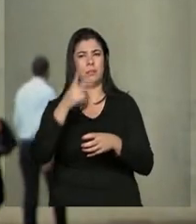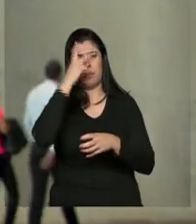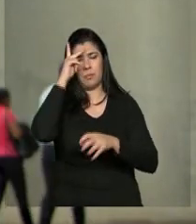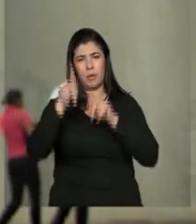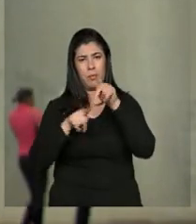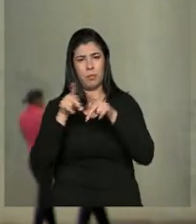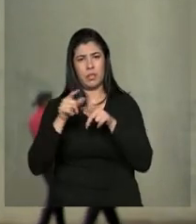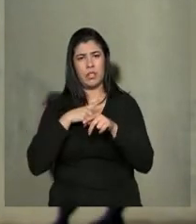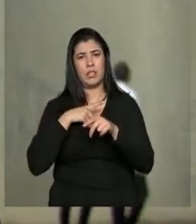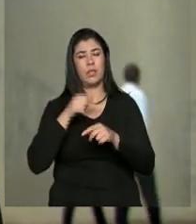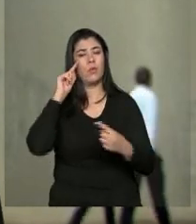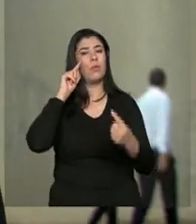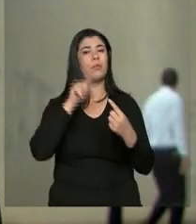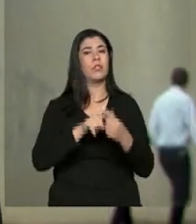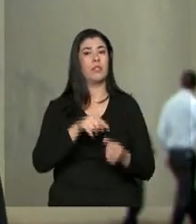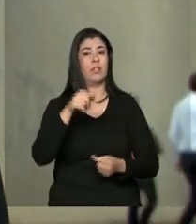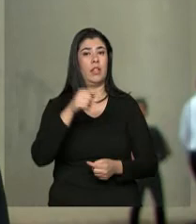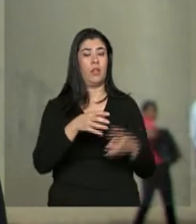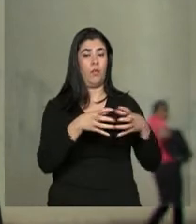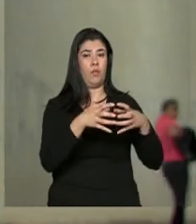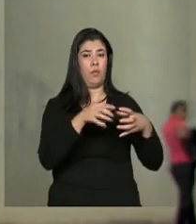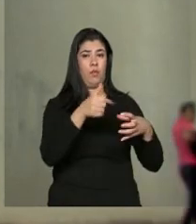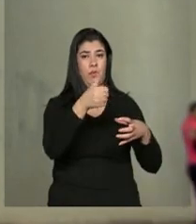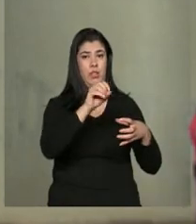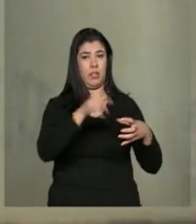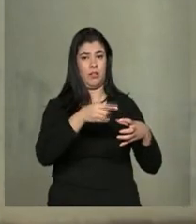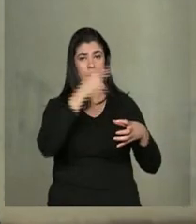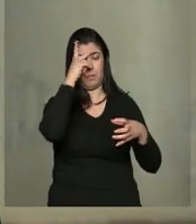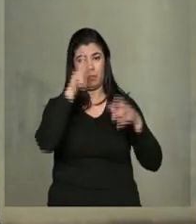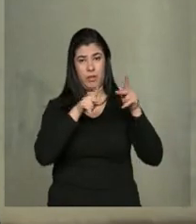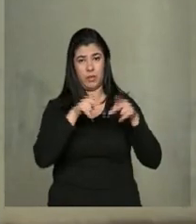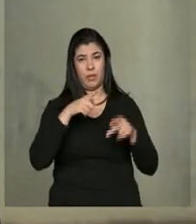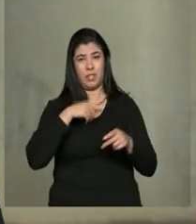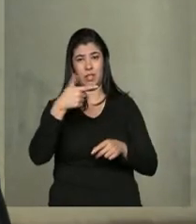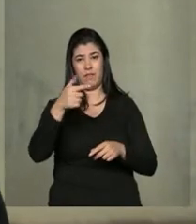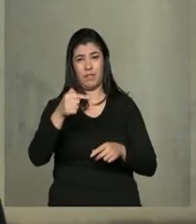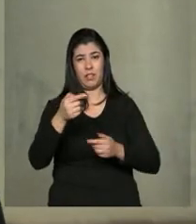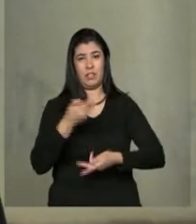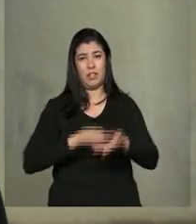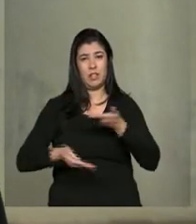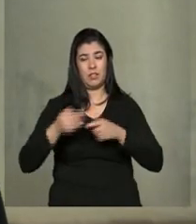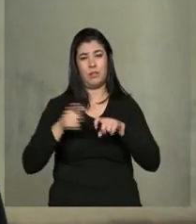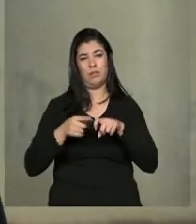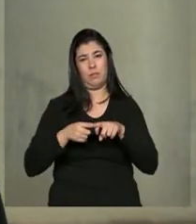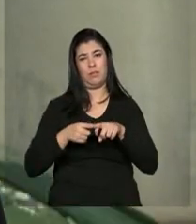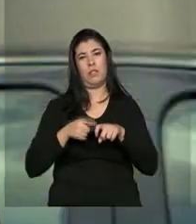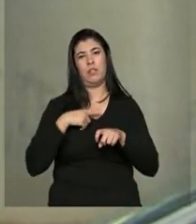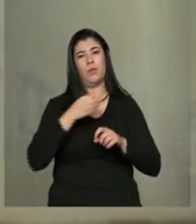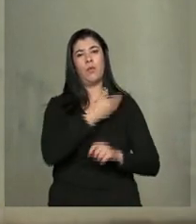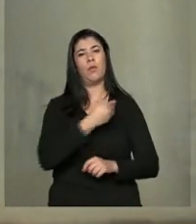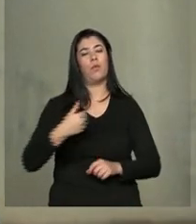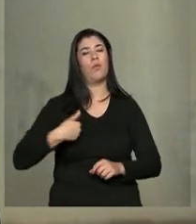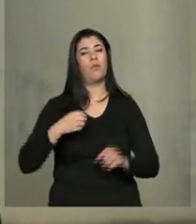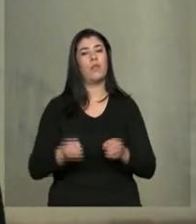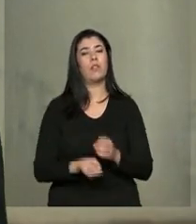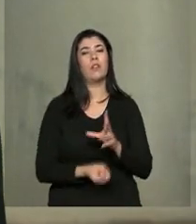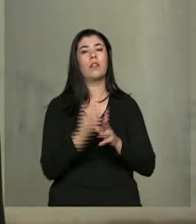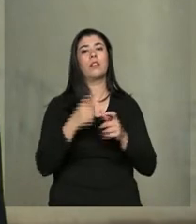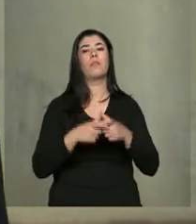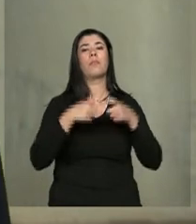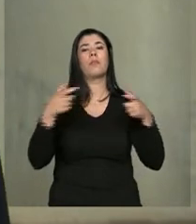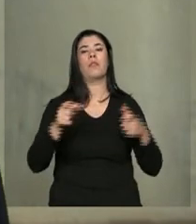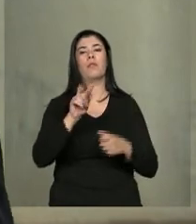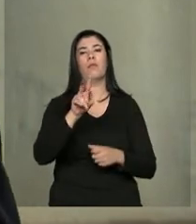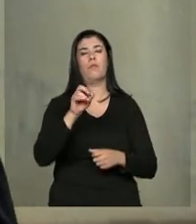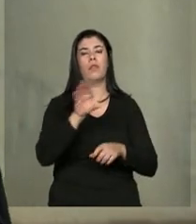chegar a 27 para cada 10 mil pessoas em 12 anos. Para isso, o governo também está aumentando o número de vagas em cursos